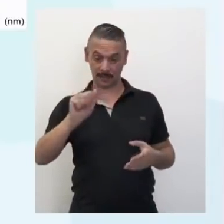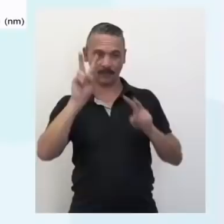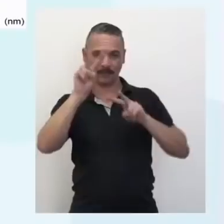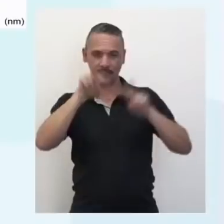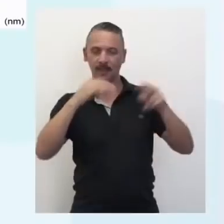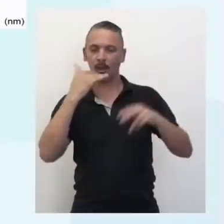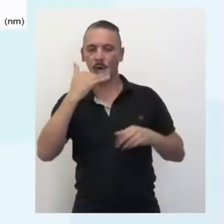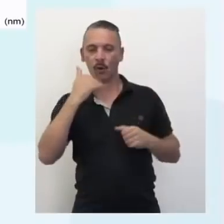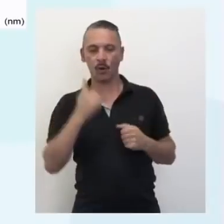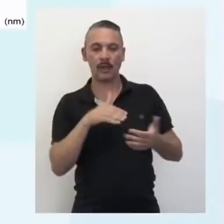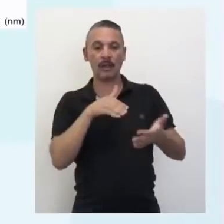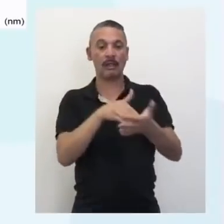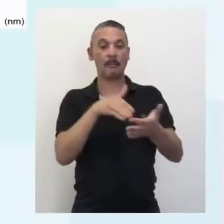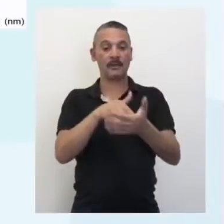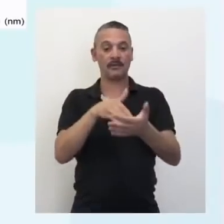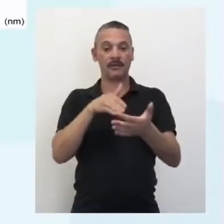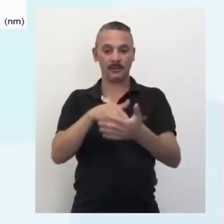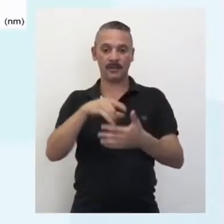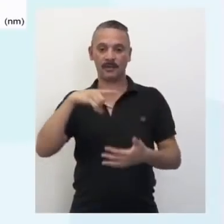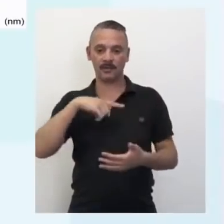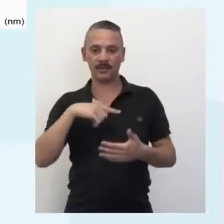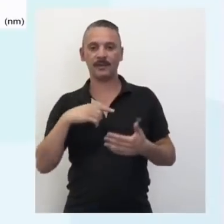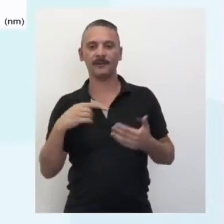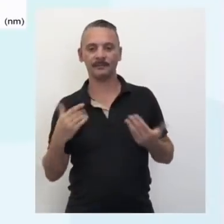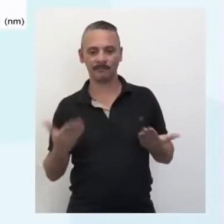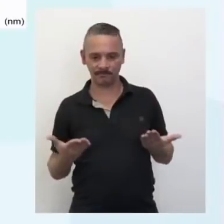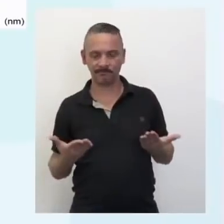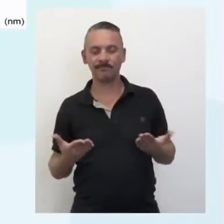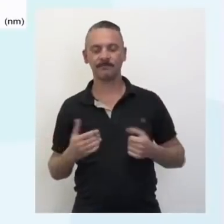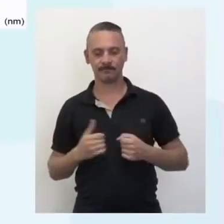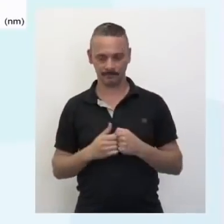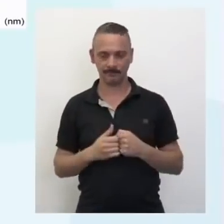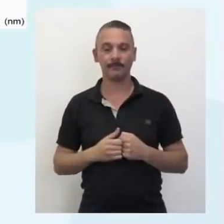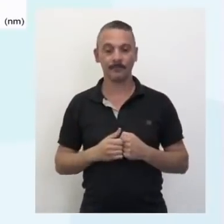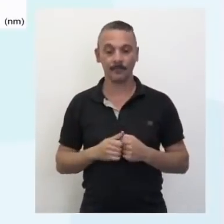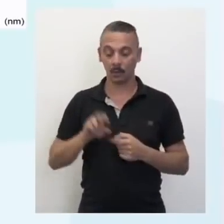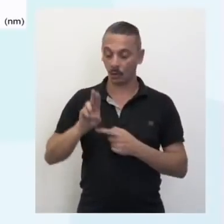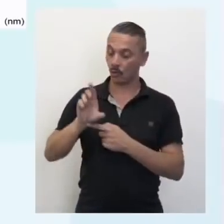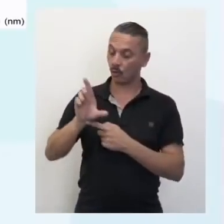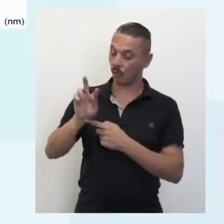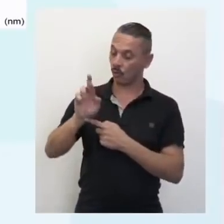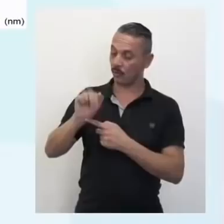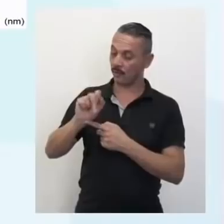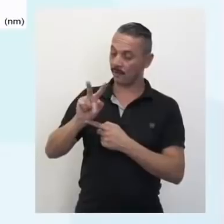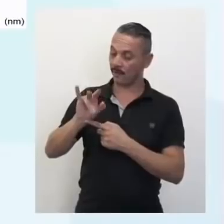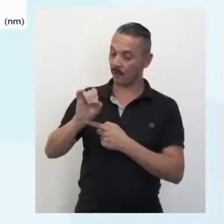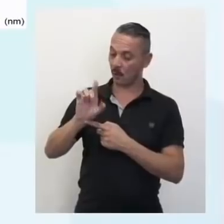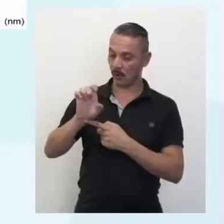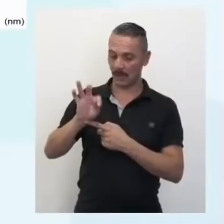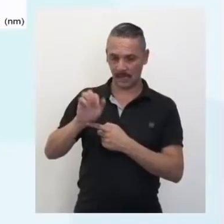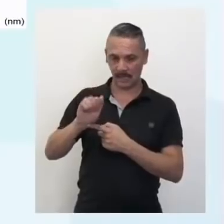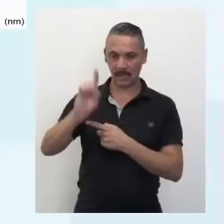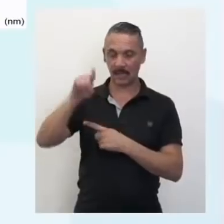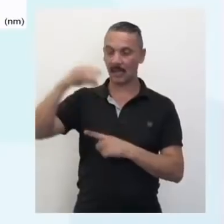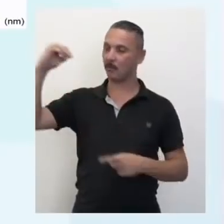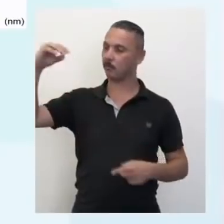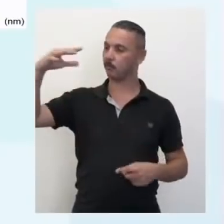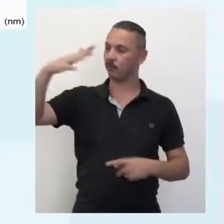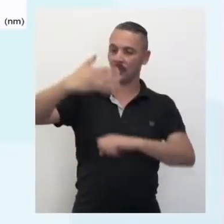chegando ali no limite do ultravioleta. O ultravioleta eu não vejo, não. Esse ultravioleta que está aí à direita, ali é radiação